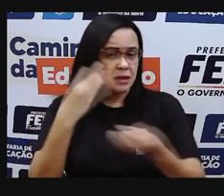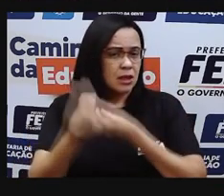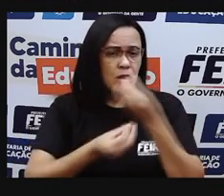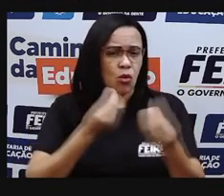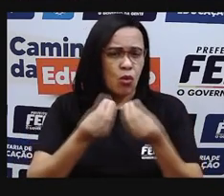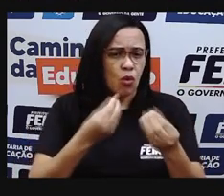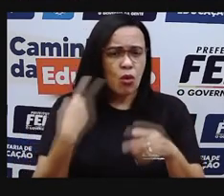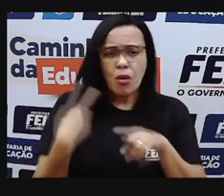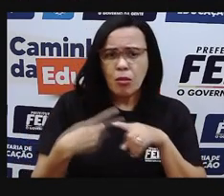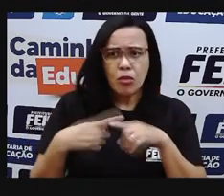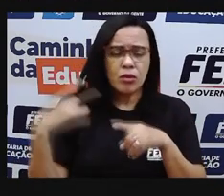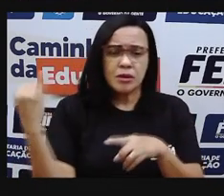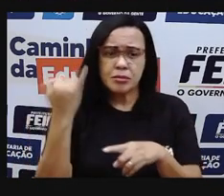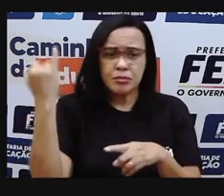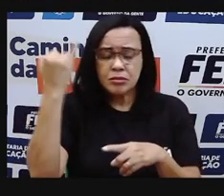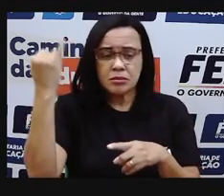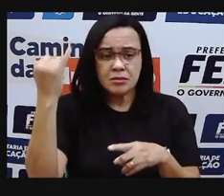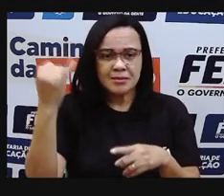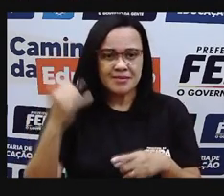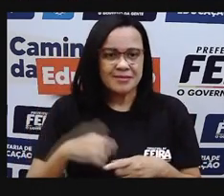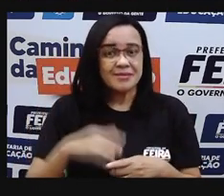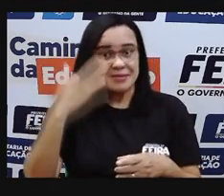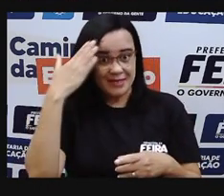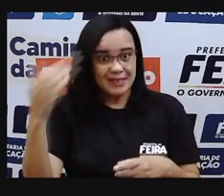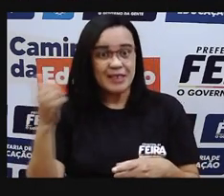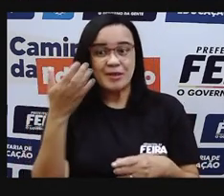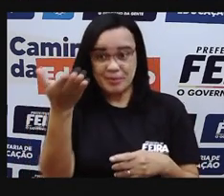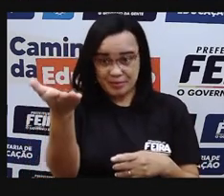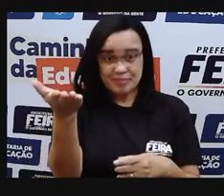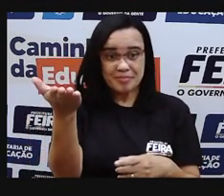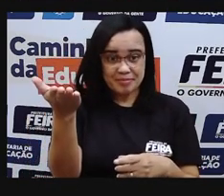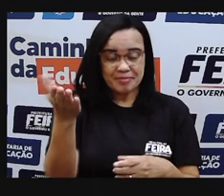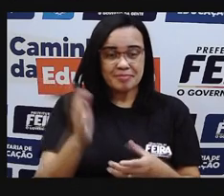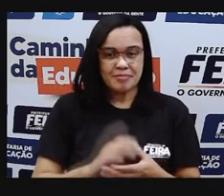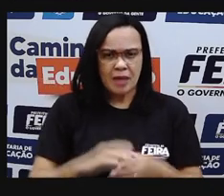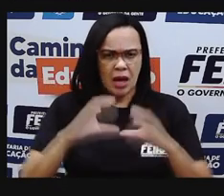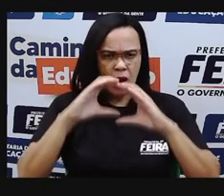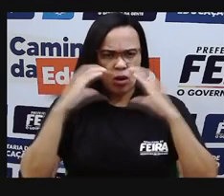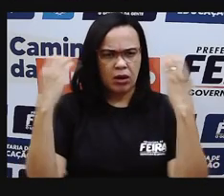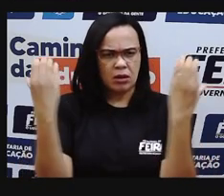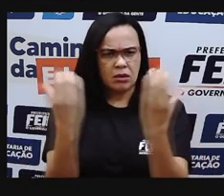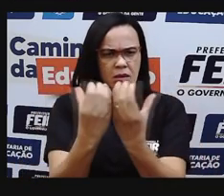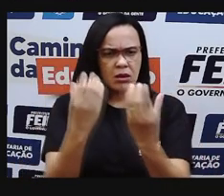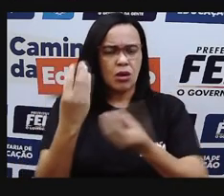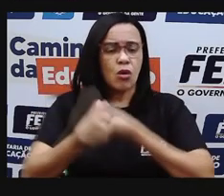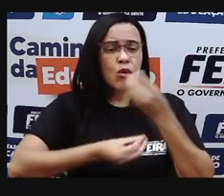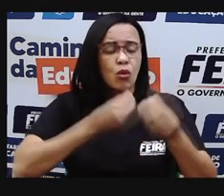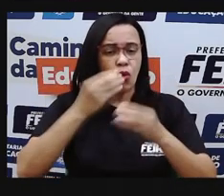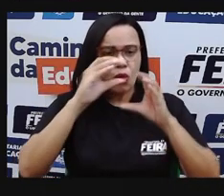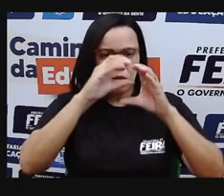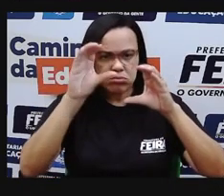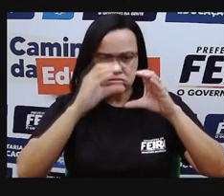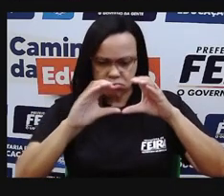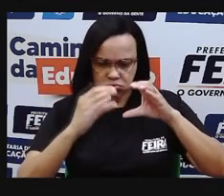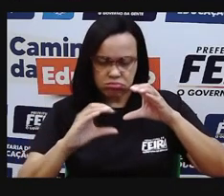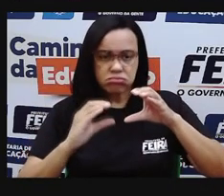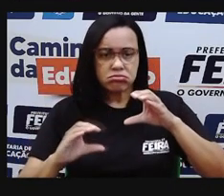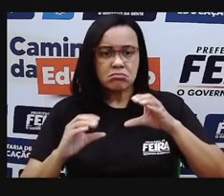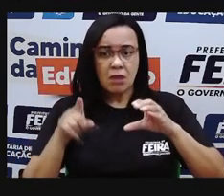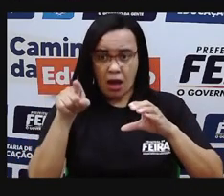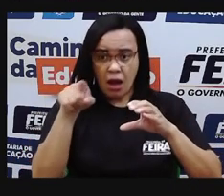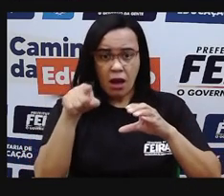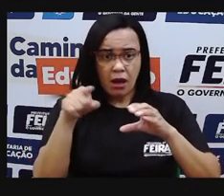importante? Por que é tão interessante a gente saber sobre o ozônio? Essa camada de ozônio. Essa camada de ozônio, ela